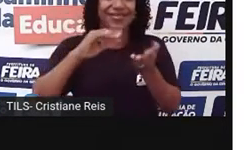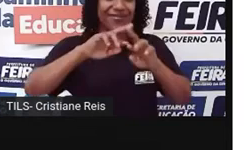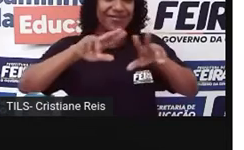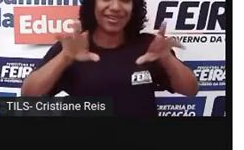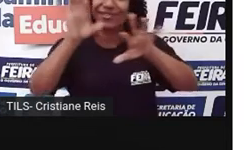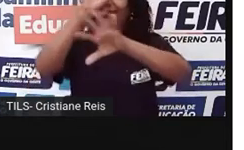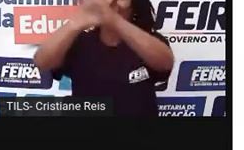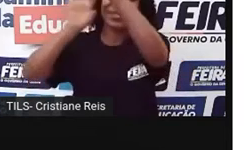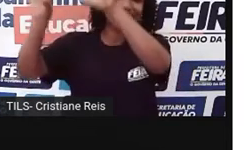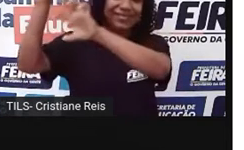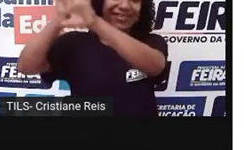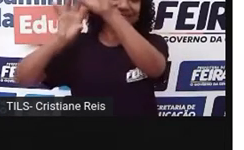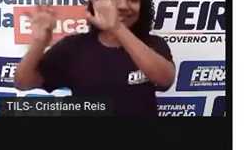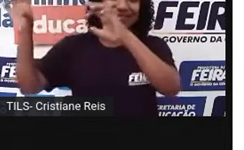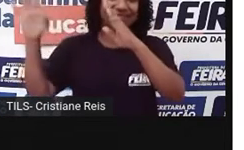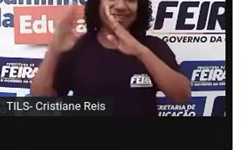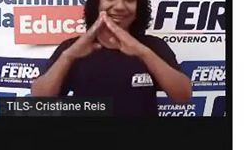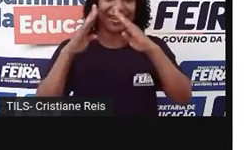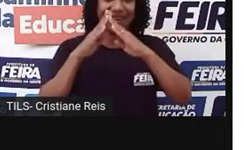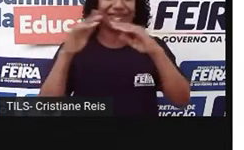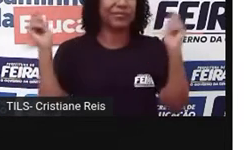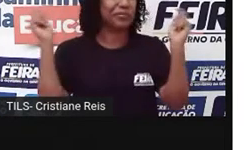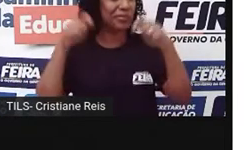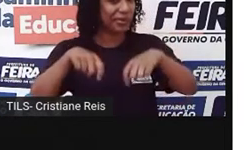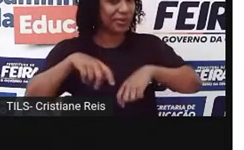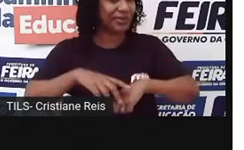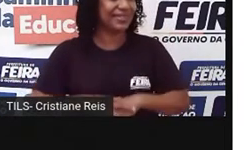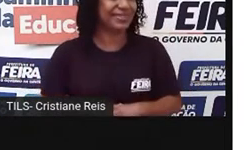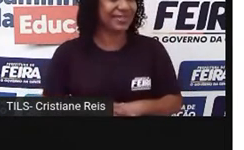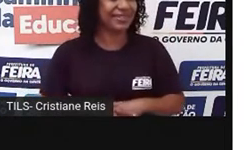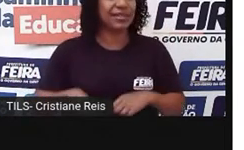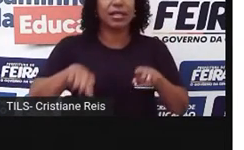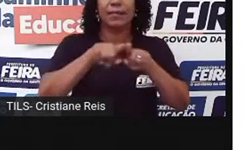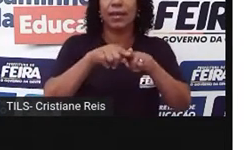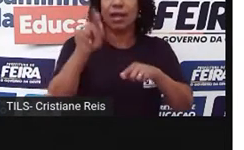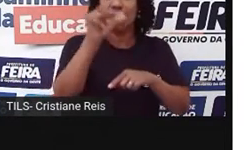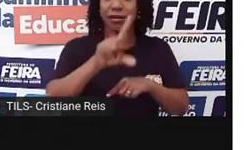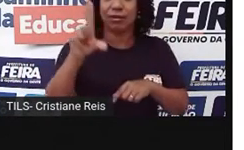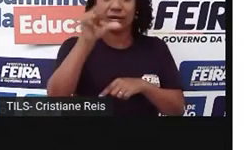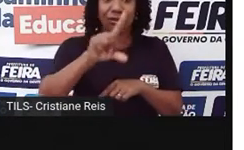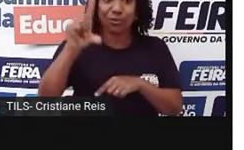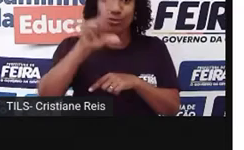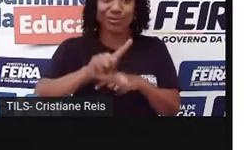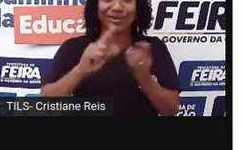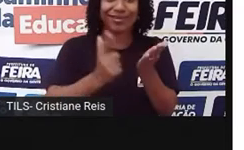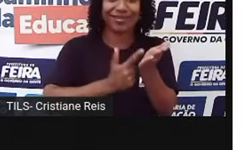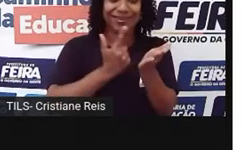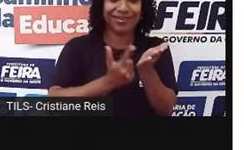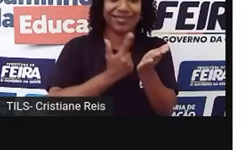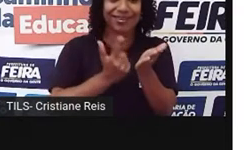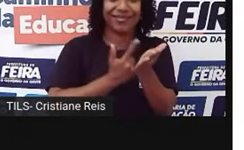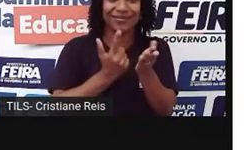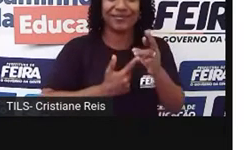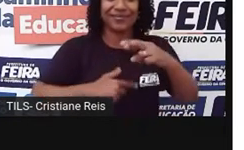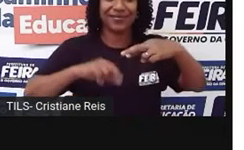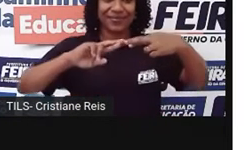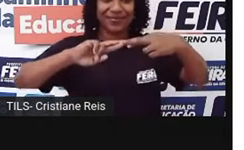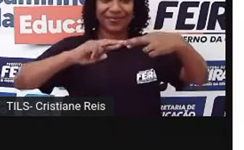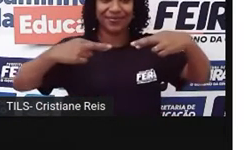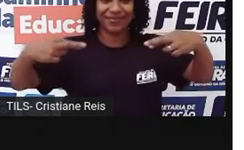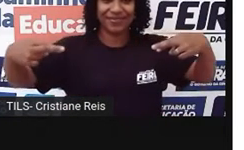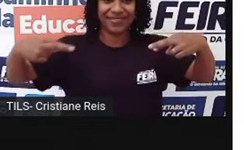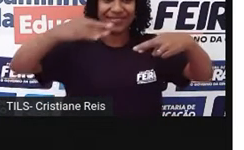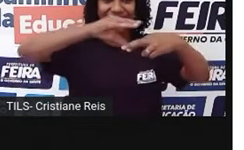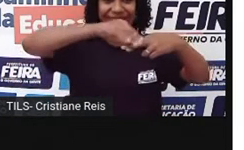que você pode fazer a literatura, né, a literatura de cordel, também presente aí nessa feira. Aliás, em todas as